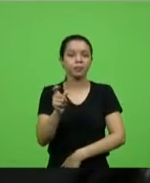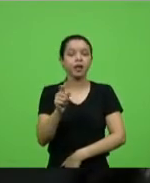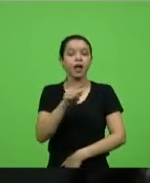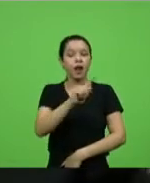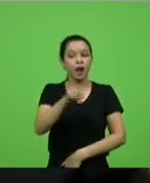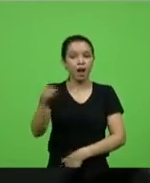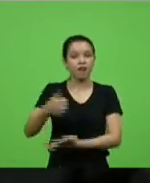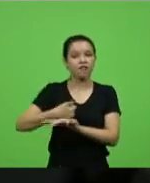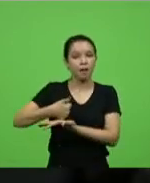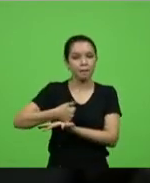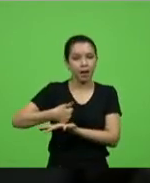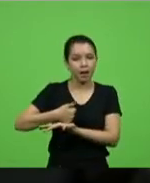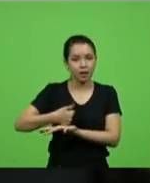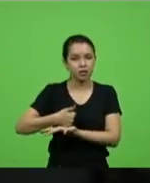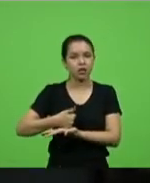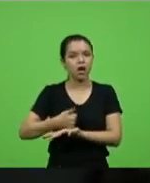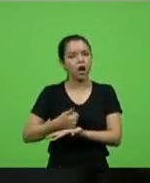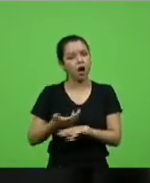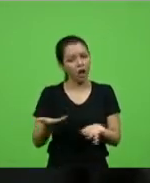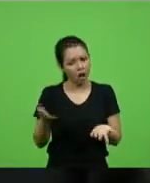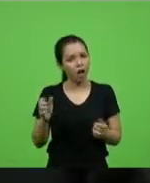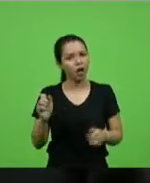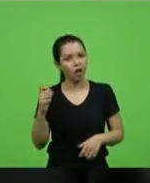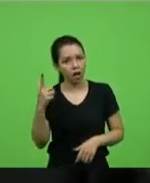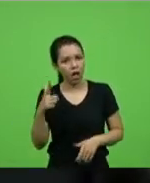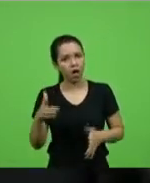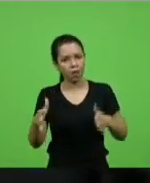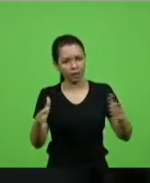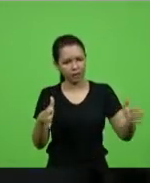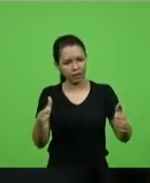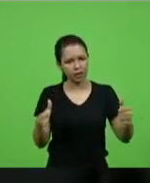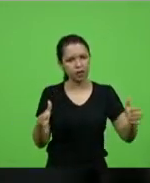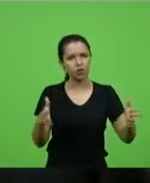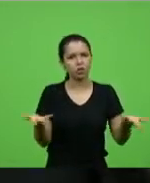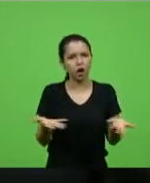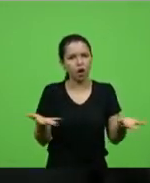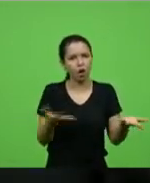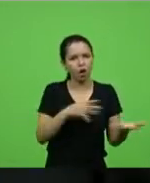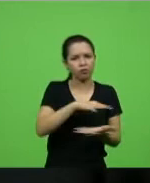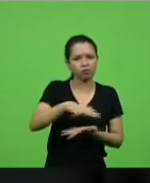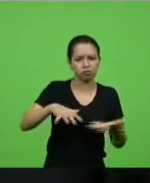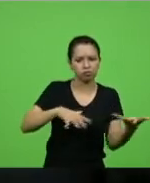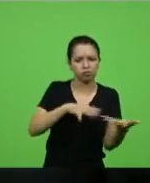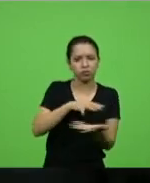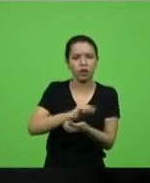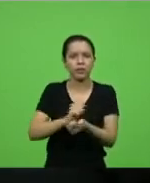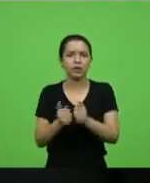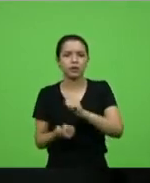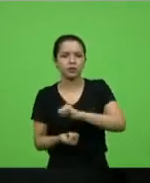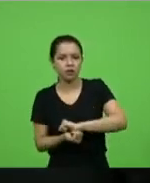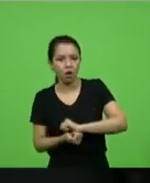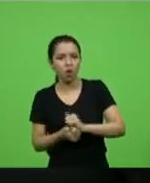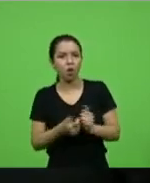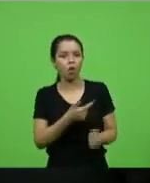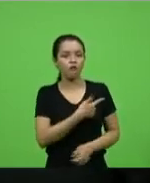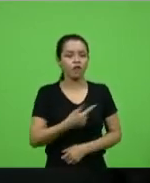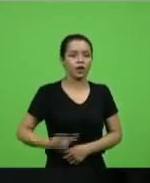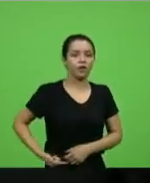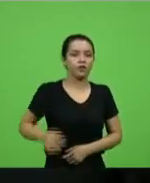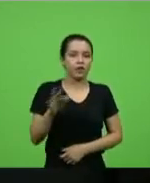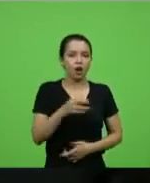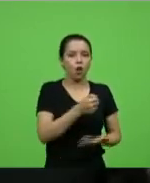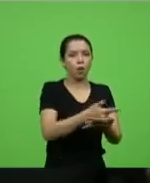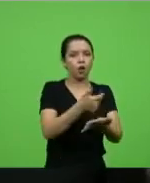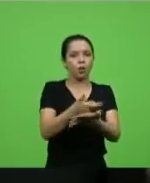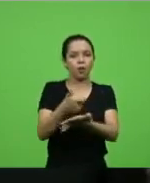passando esse tempo de turbulência, esse tempo de adaptação que o governo federal está comprando. Eu sei que os